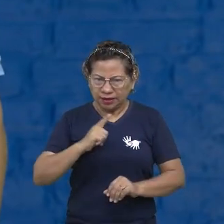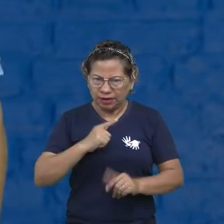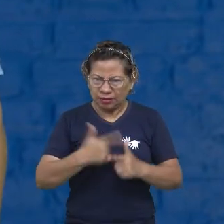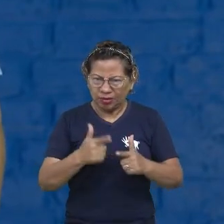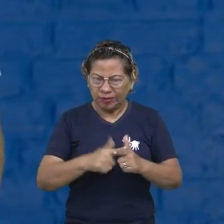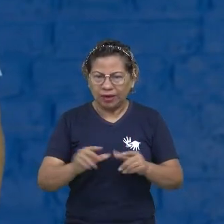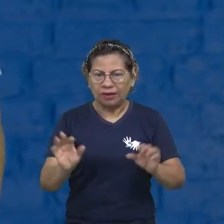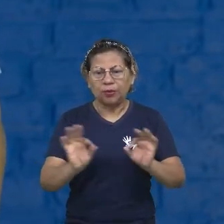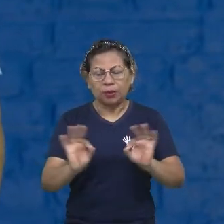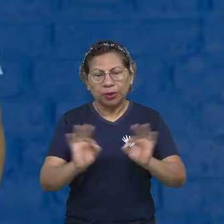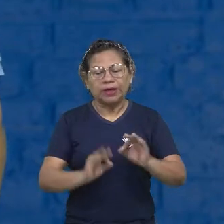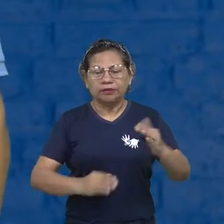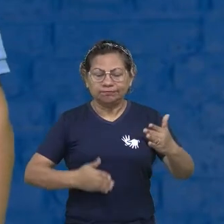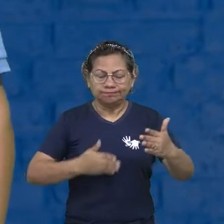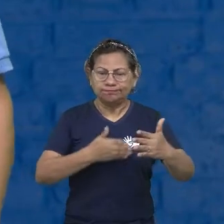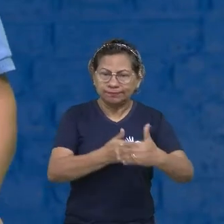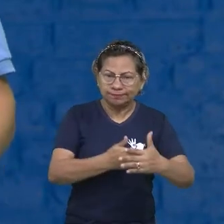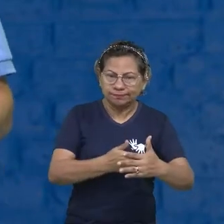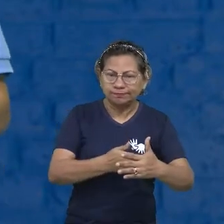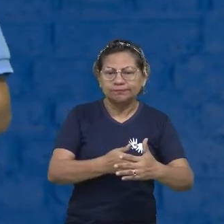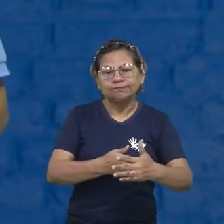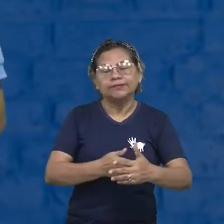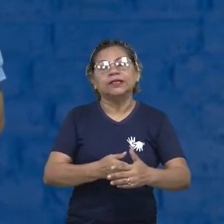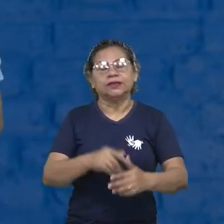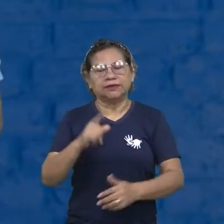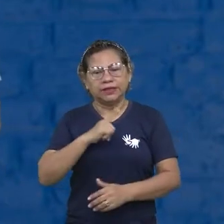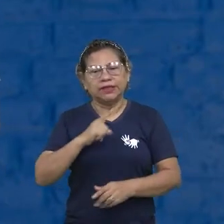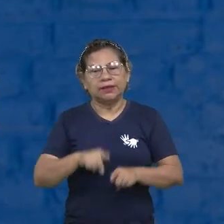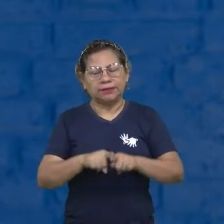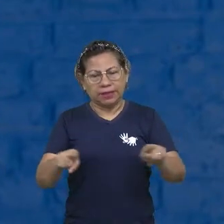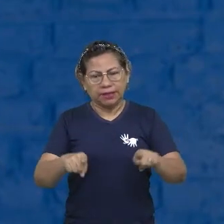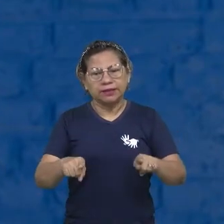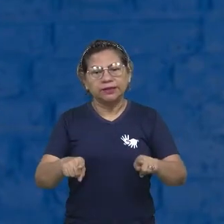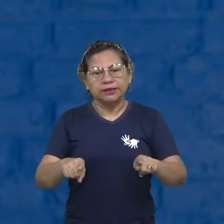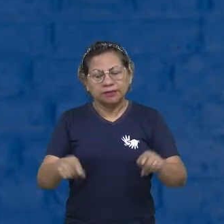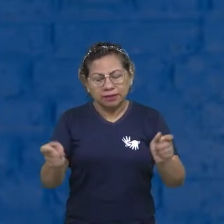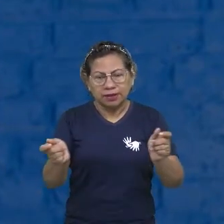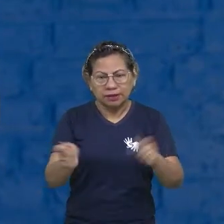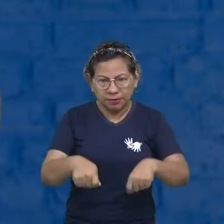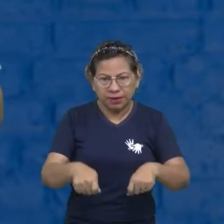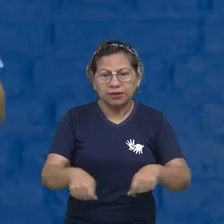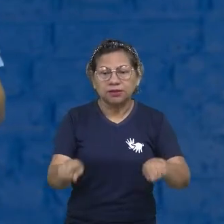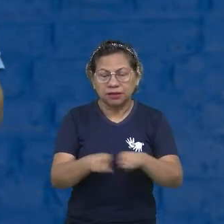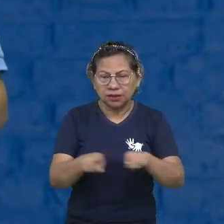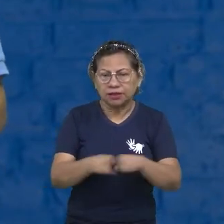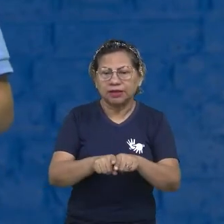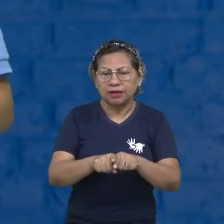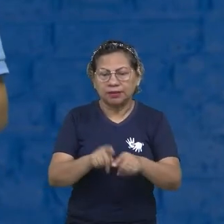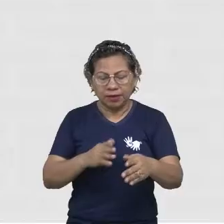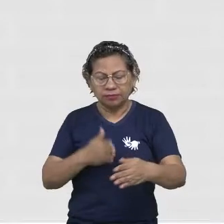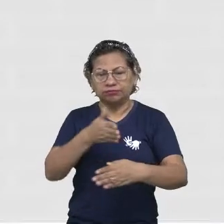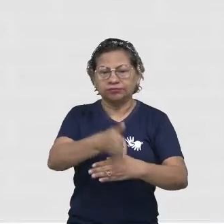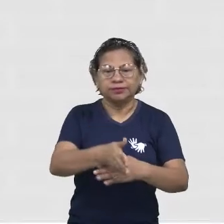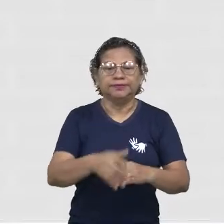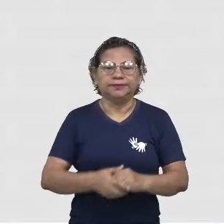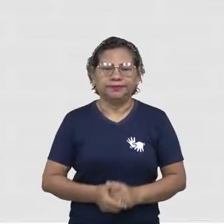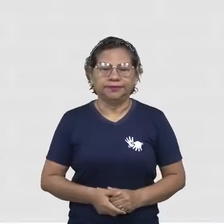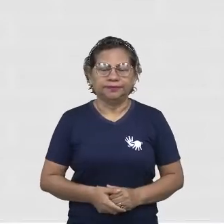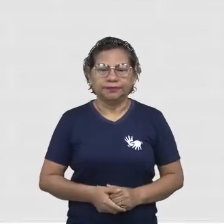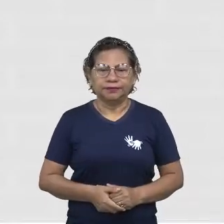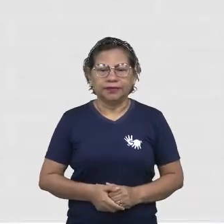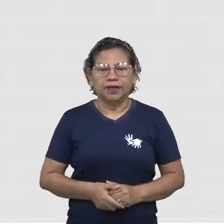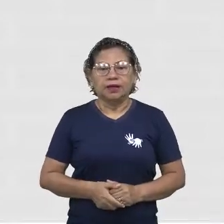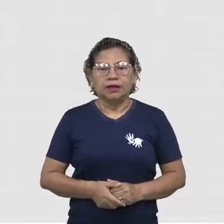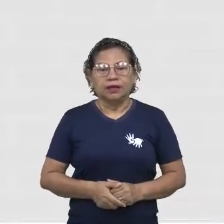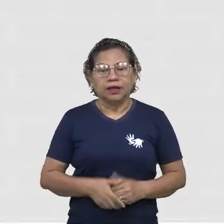obstáculos, os muros? Vamos, mas nós podemos construir pontes também. Certo? E aí, vamos ver, em um mundo